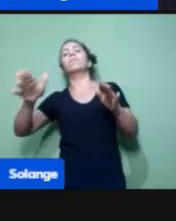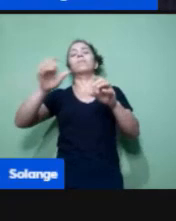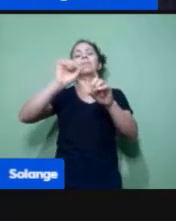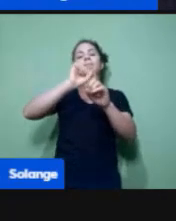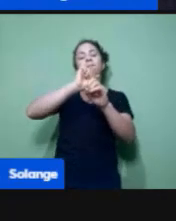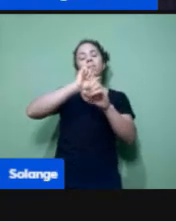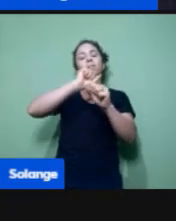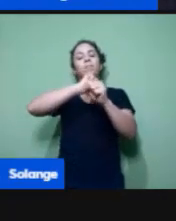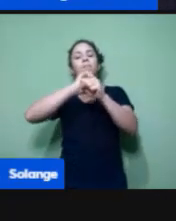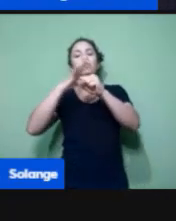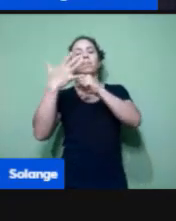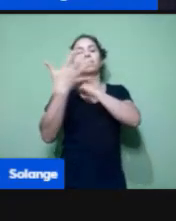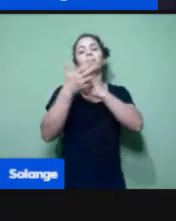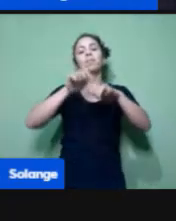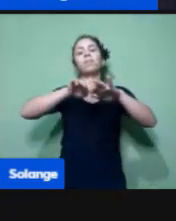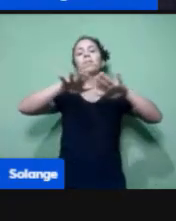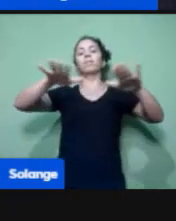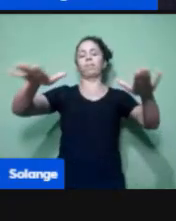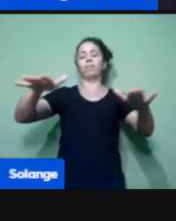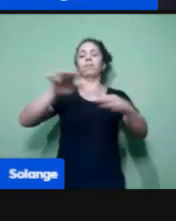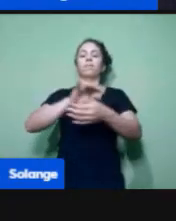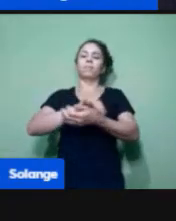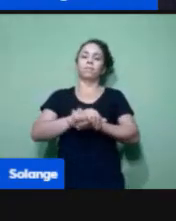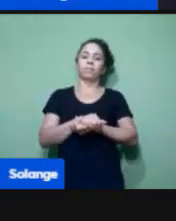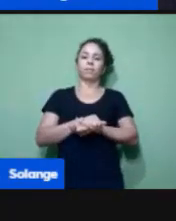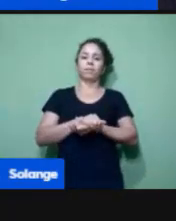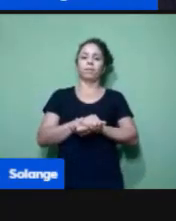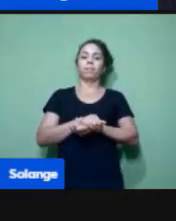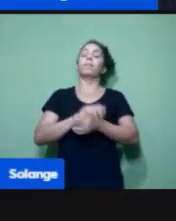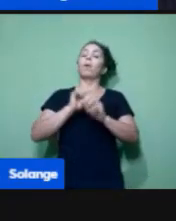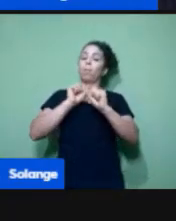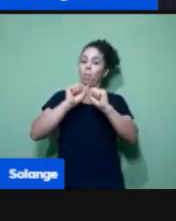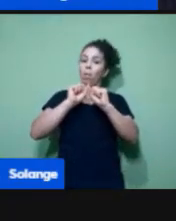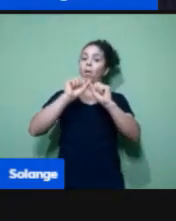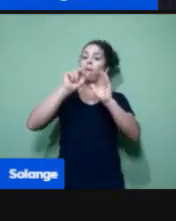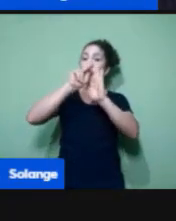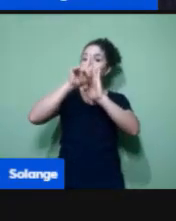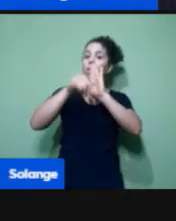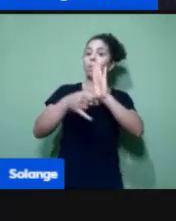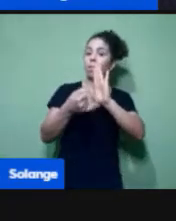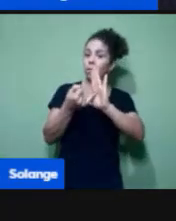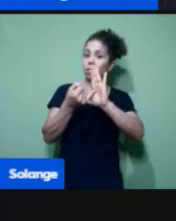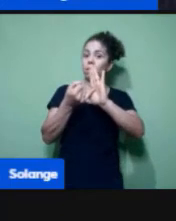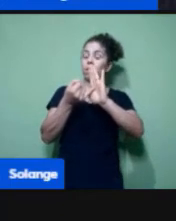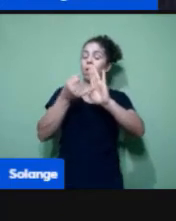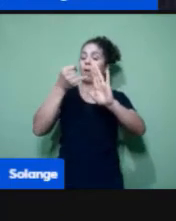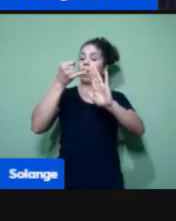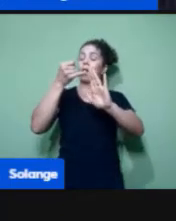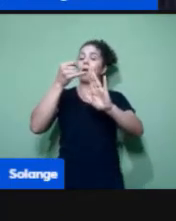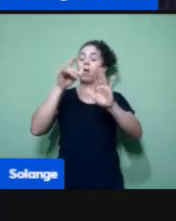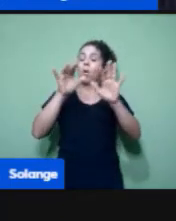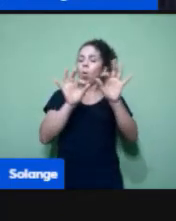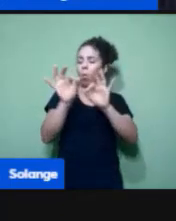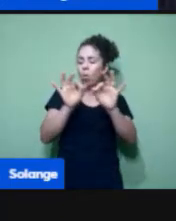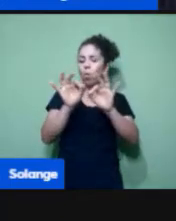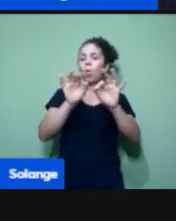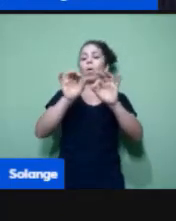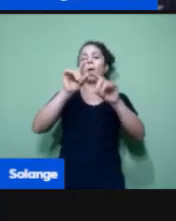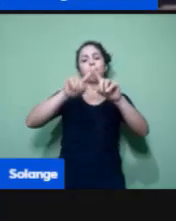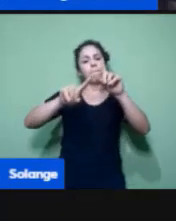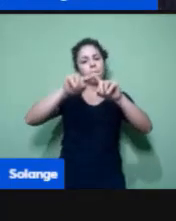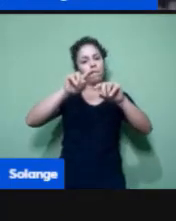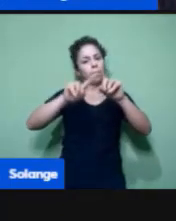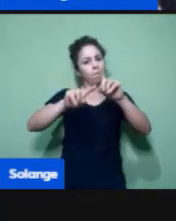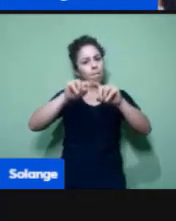Tá bom? Pode-se também planejar atividades sem materiais. Então, você pensa em alguma atividade sem material.